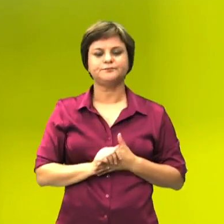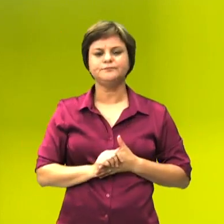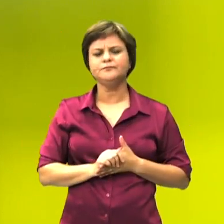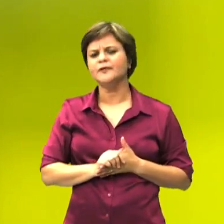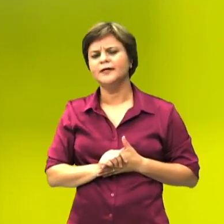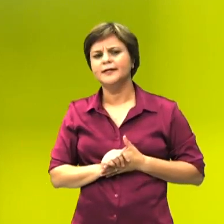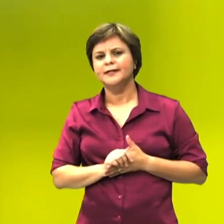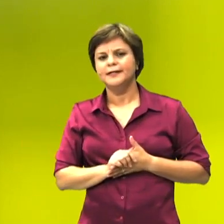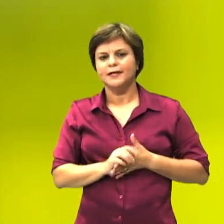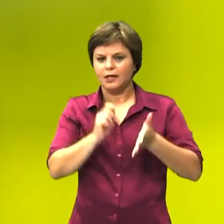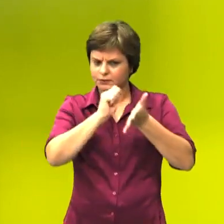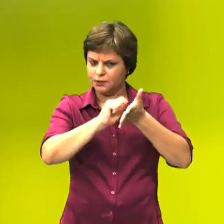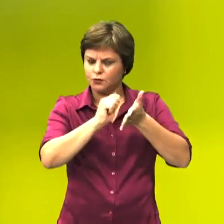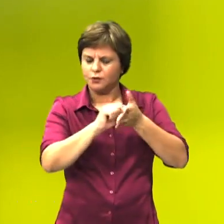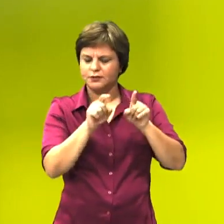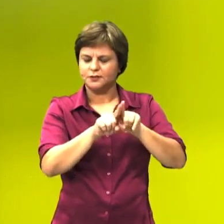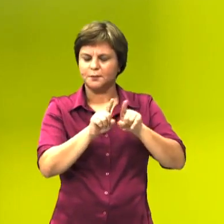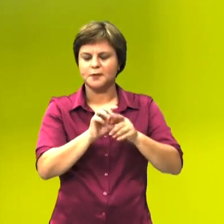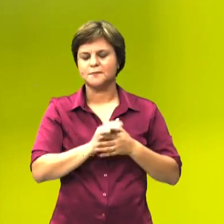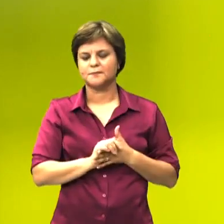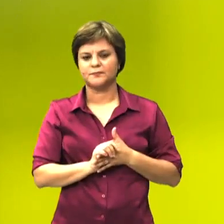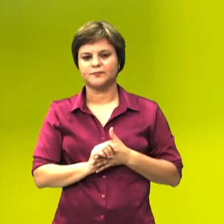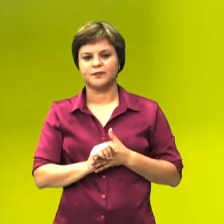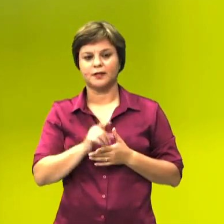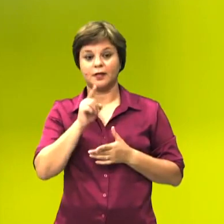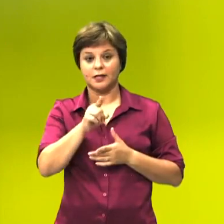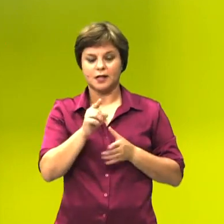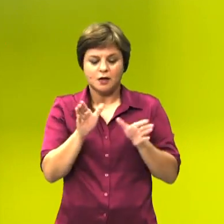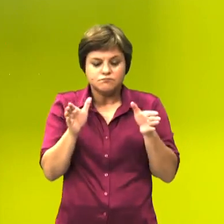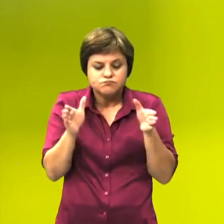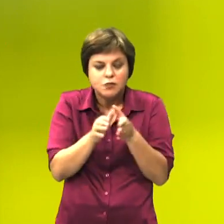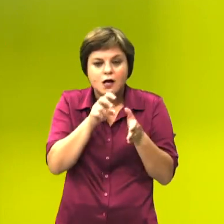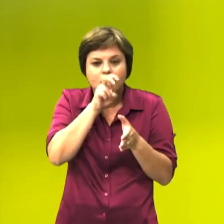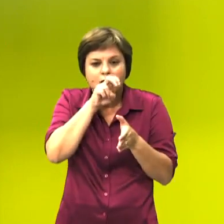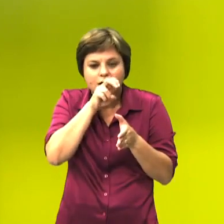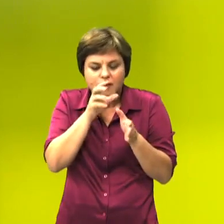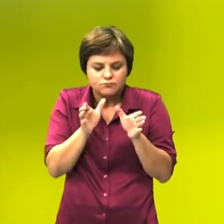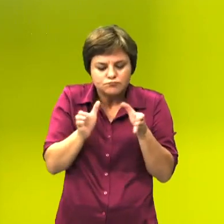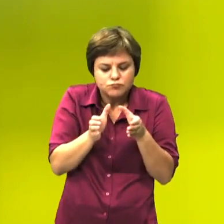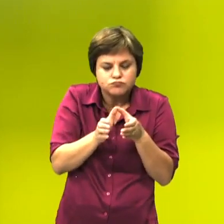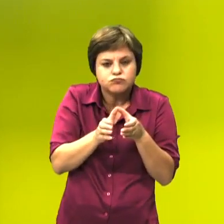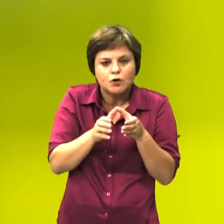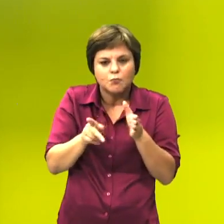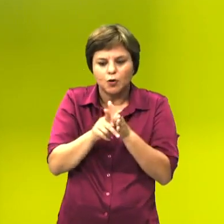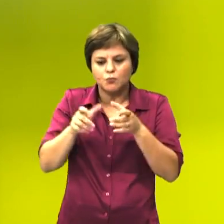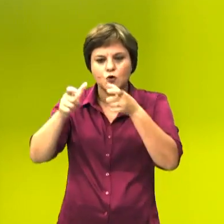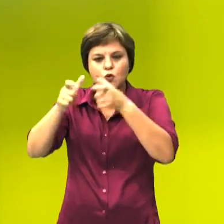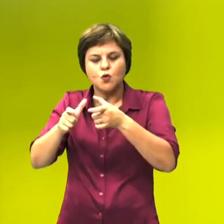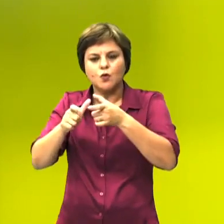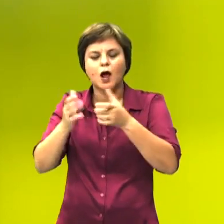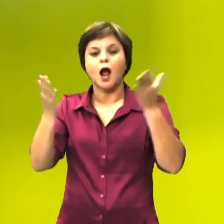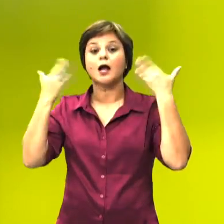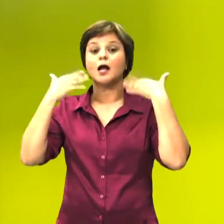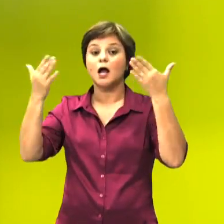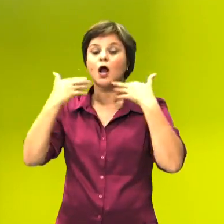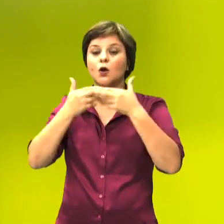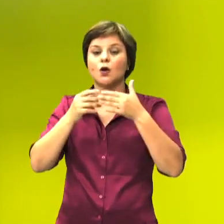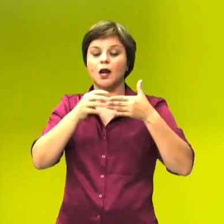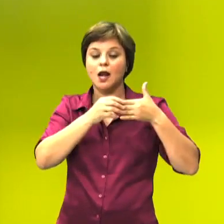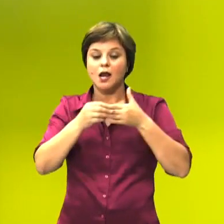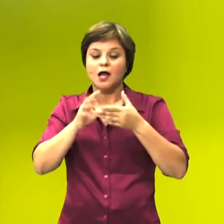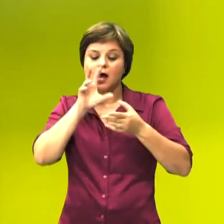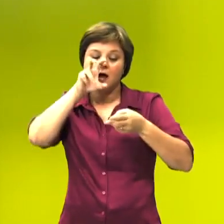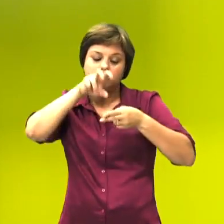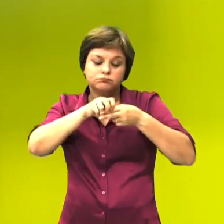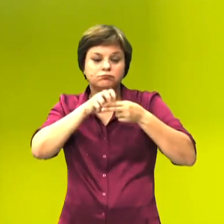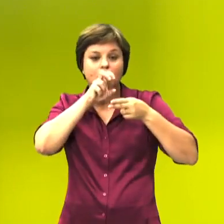Observem e anotem aí. As cutias, pequenos roedores das zonas tropicais, transportam pela boca as